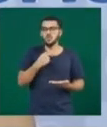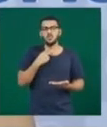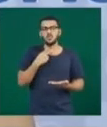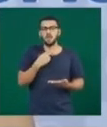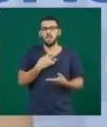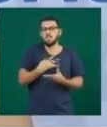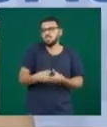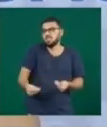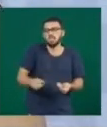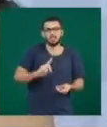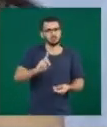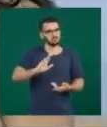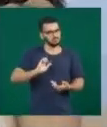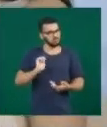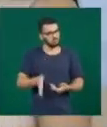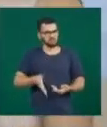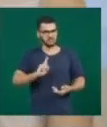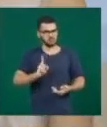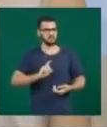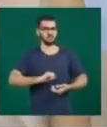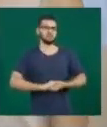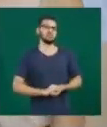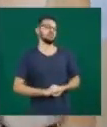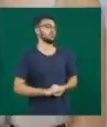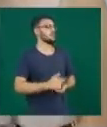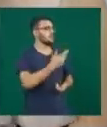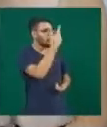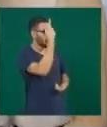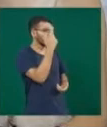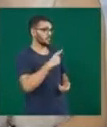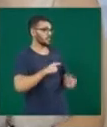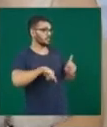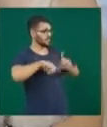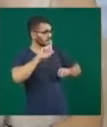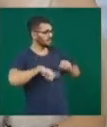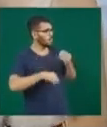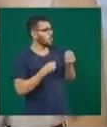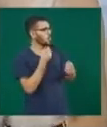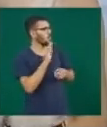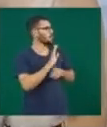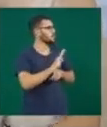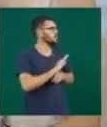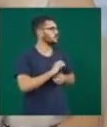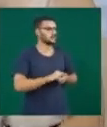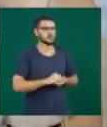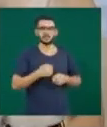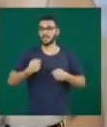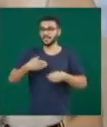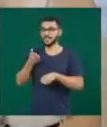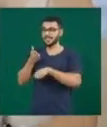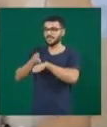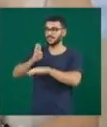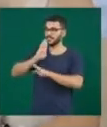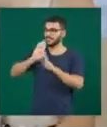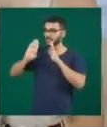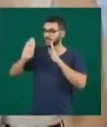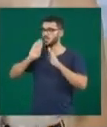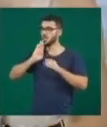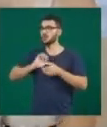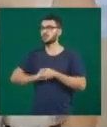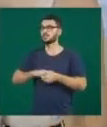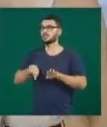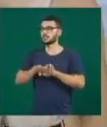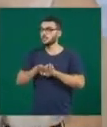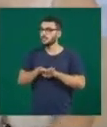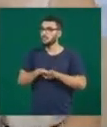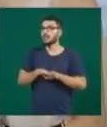material e quer ajudar, como é possível? É só entrar na nossa página do Facebook, Clube da Leitura, e mandar uma mensagem que a equipe